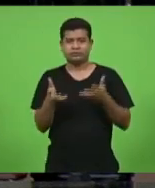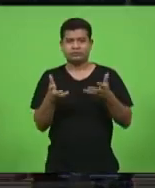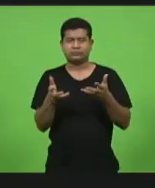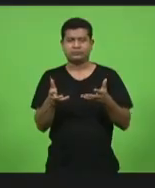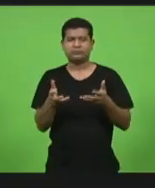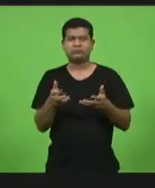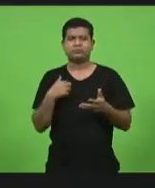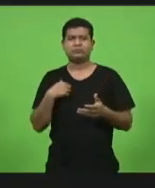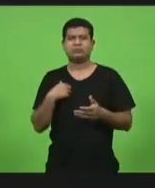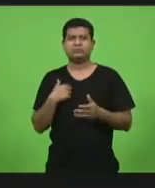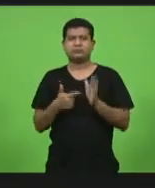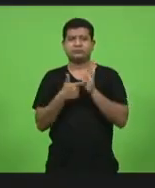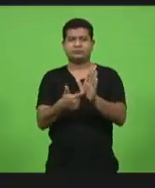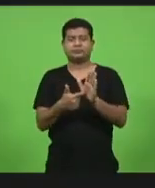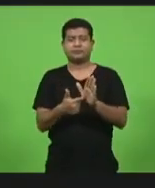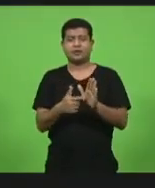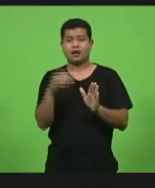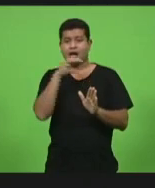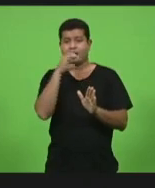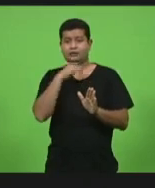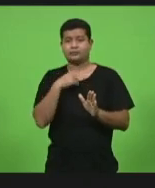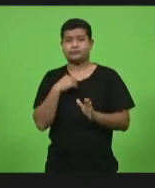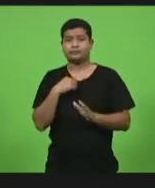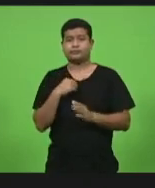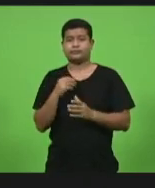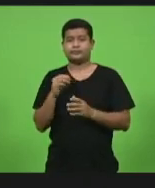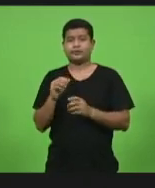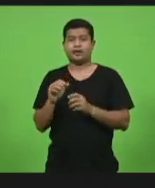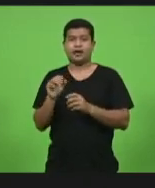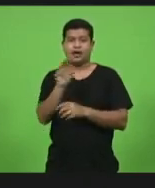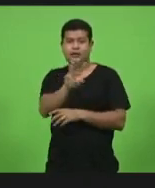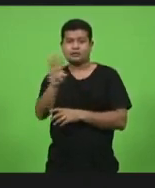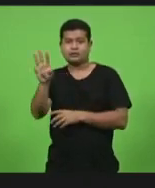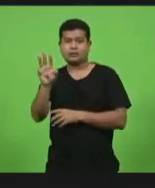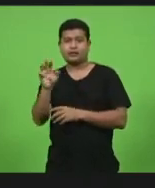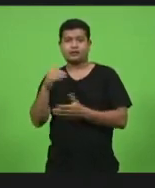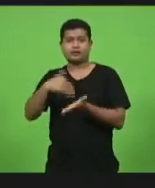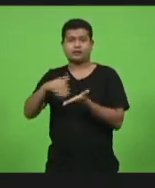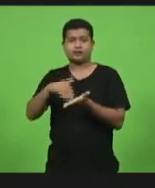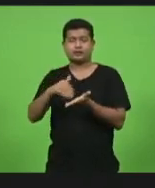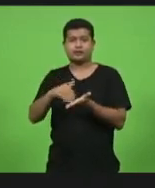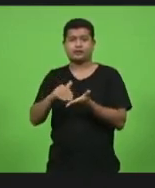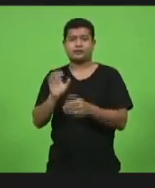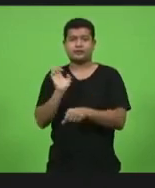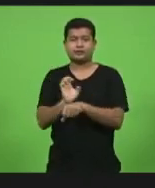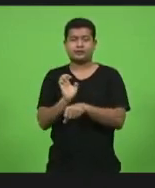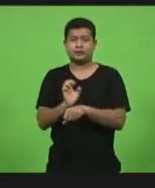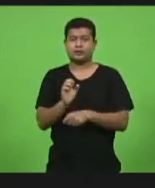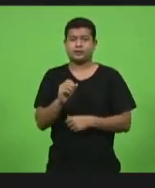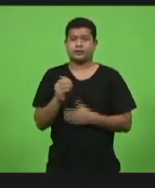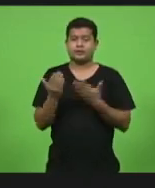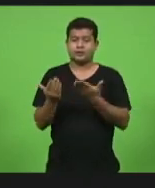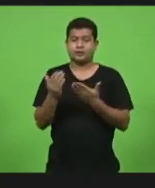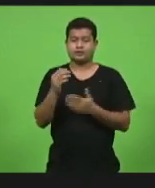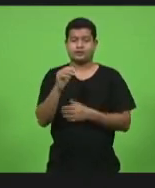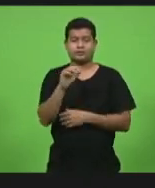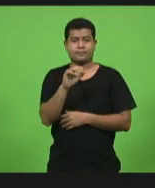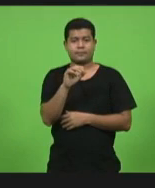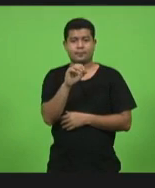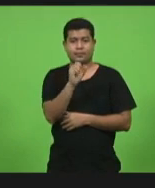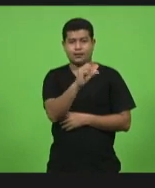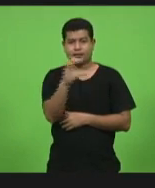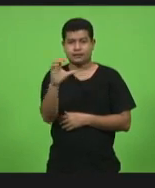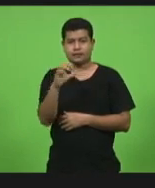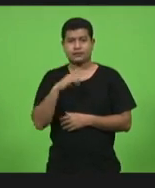um apontamento rapidinho no site da Secretaria de Estado da Saúde no saúde.sc.gov.br há uma lista de